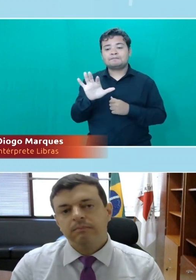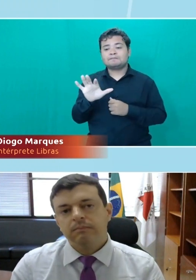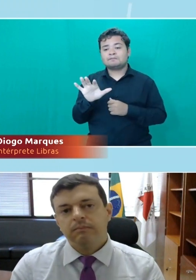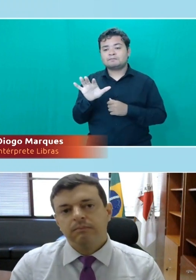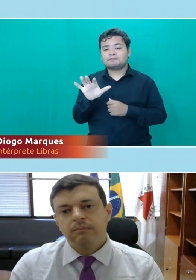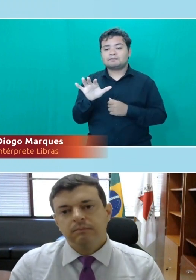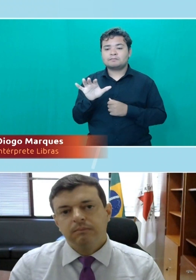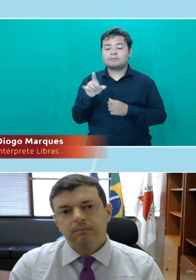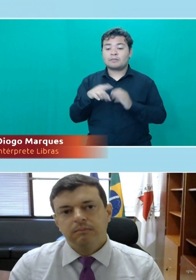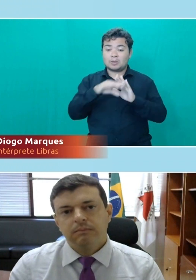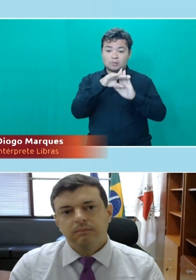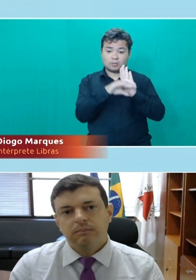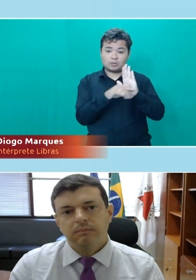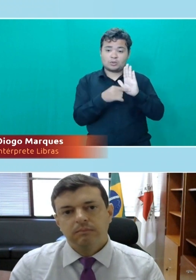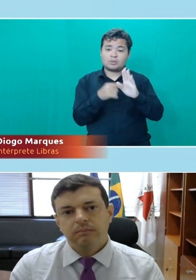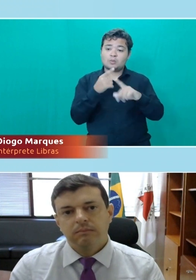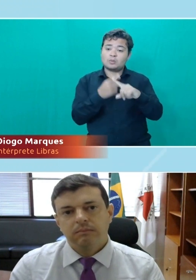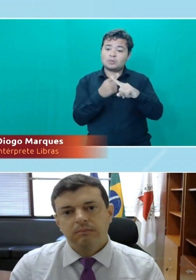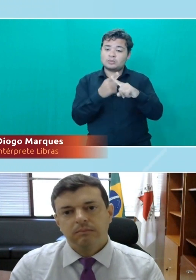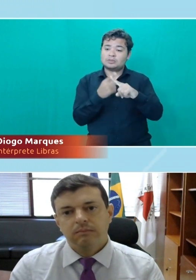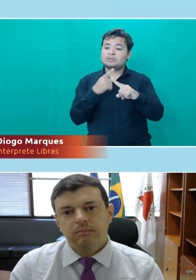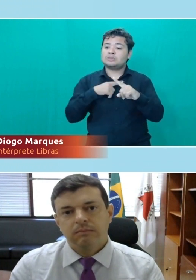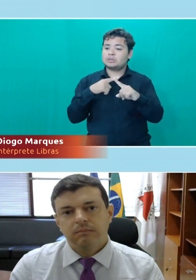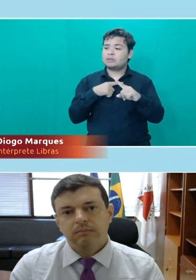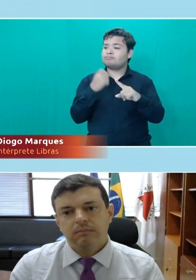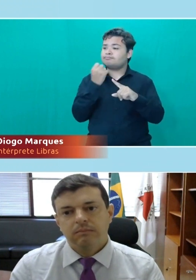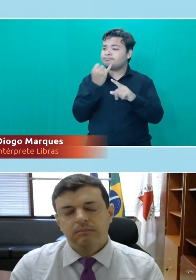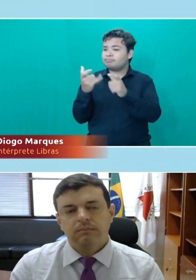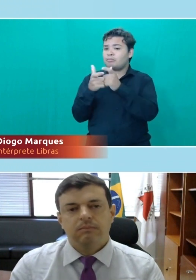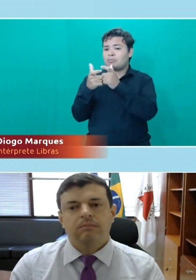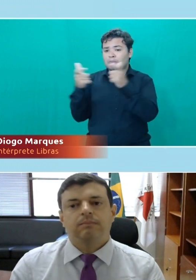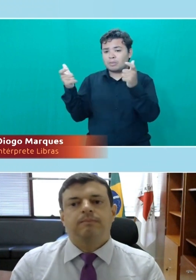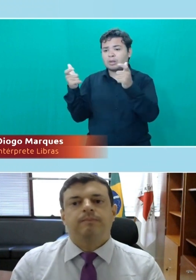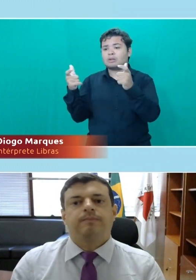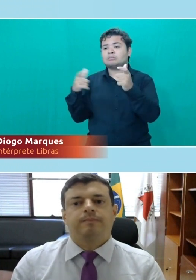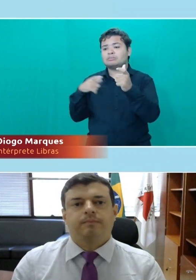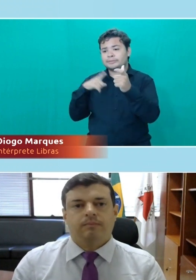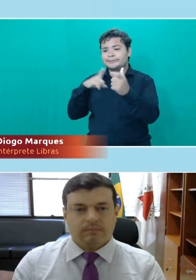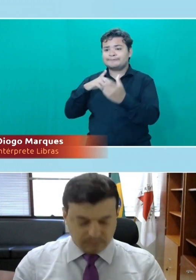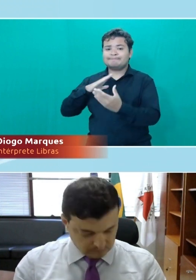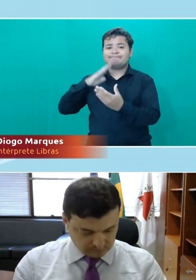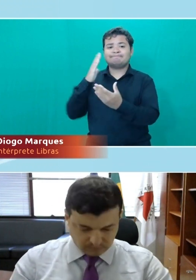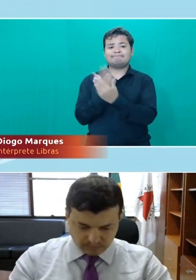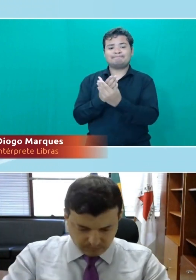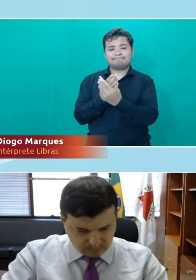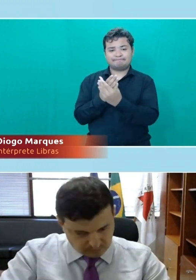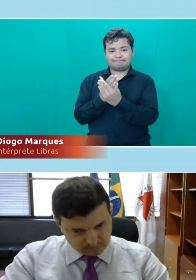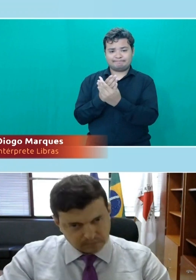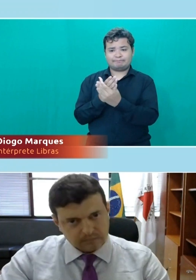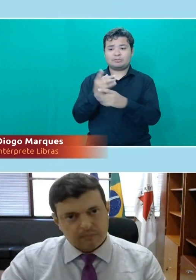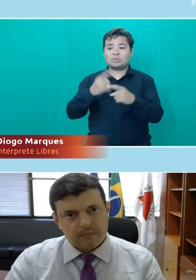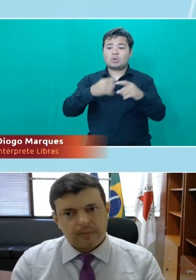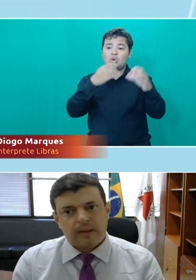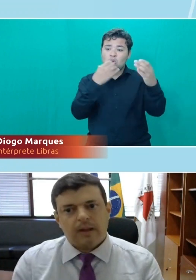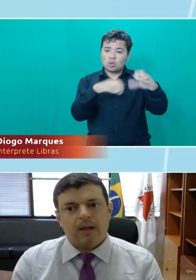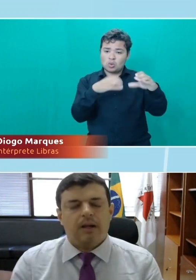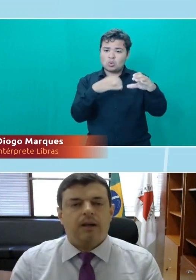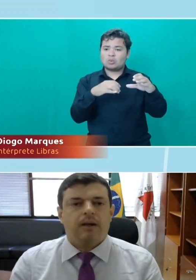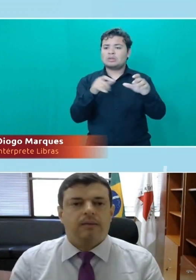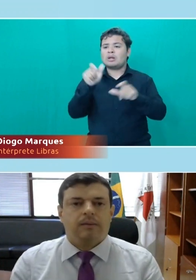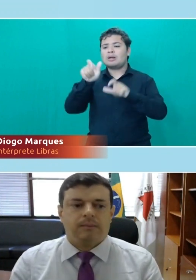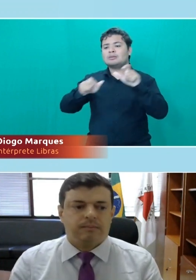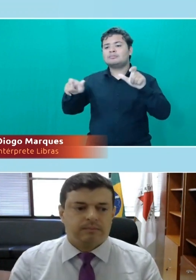motivadores desse programa é porque tem aumentado o número de judicialização desses concursos, pessoas que